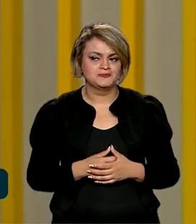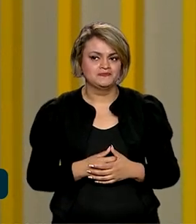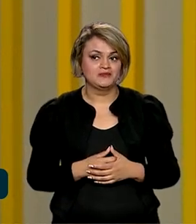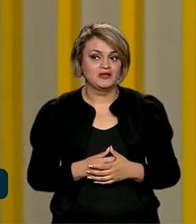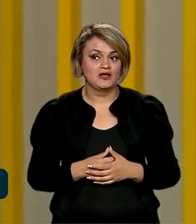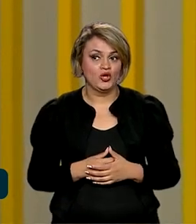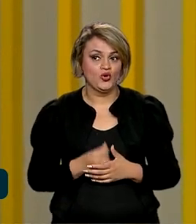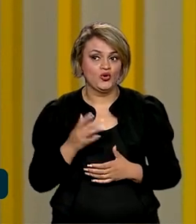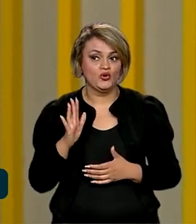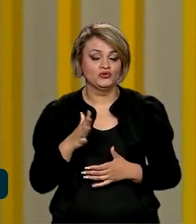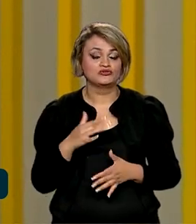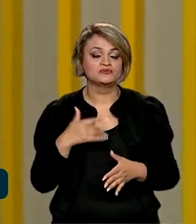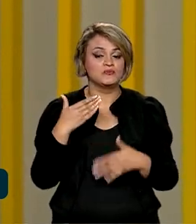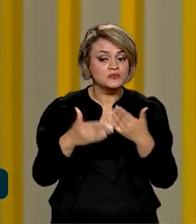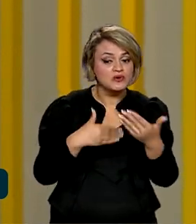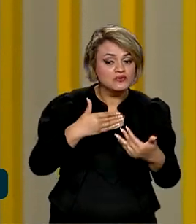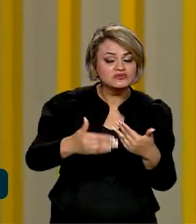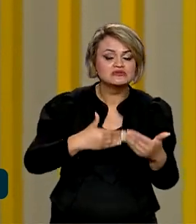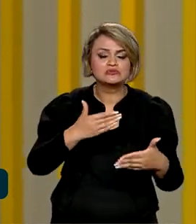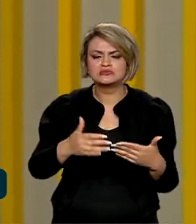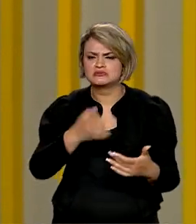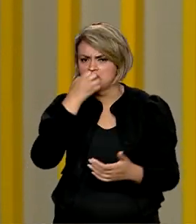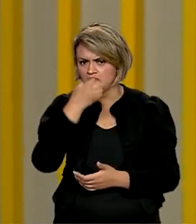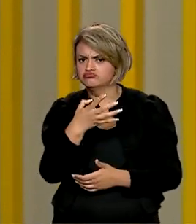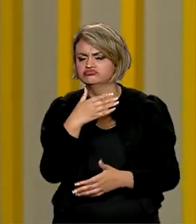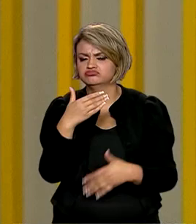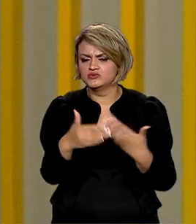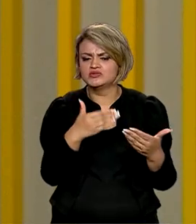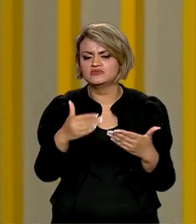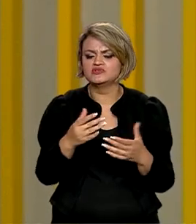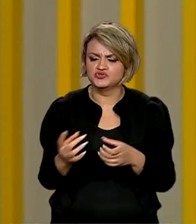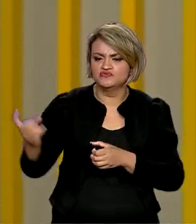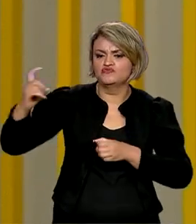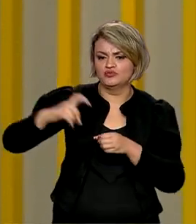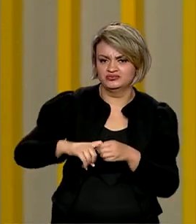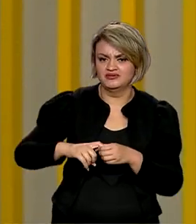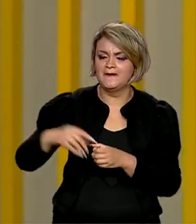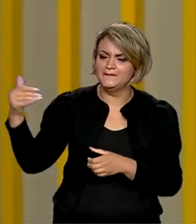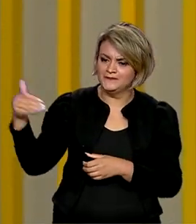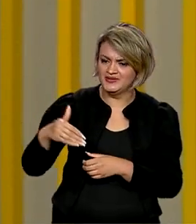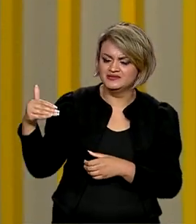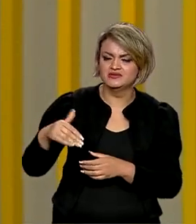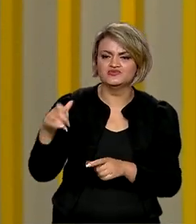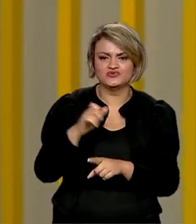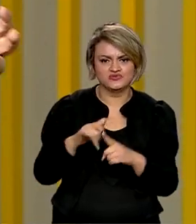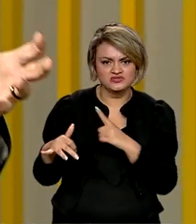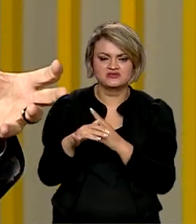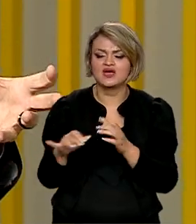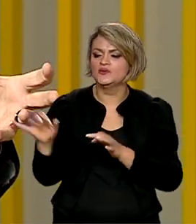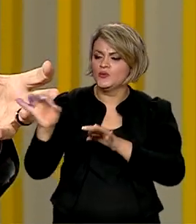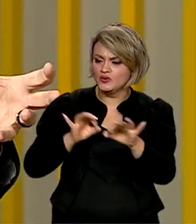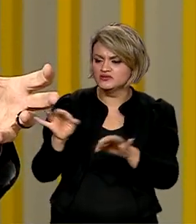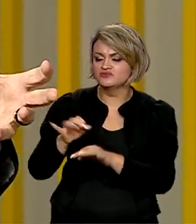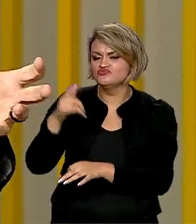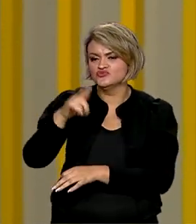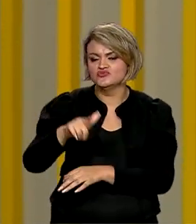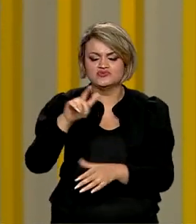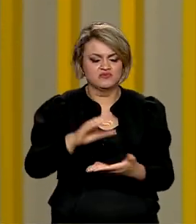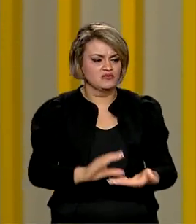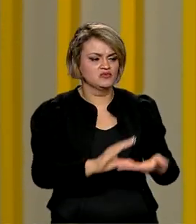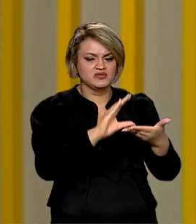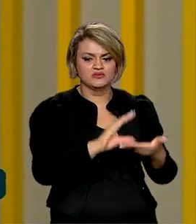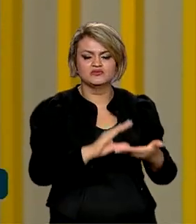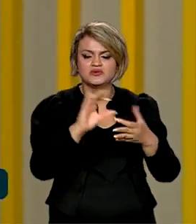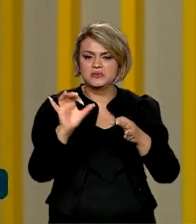estabelecendo processos muito ricos de retomada da participação social, reorganizando os conselhos,